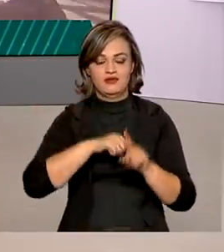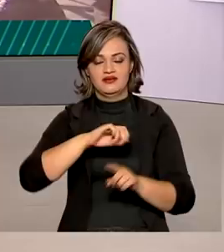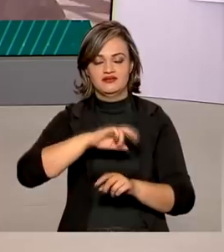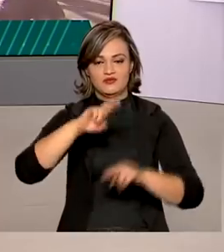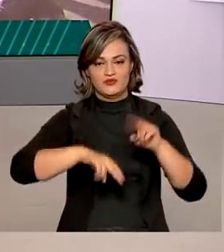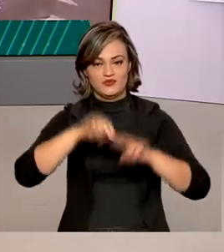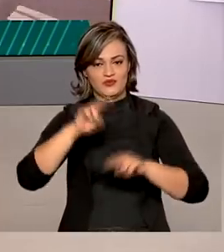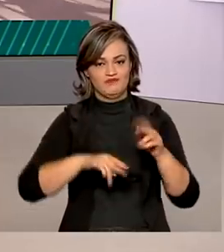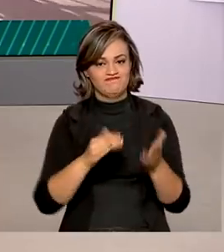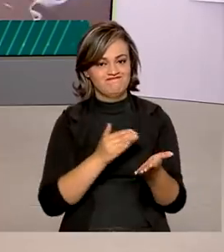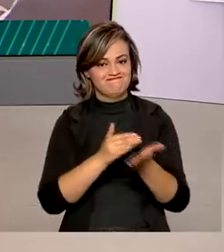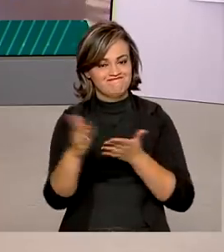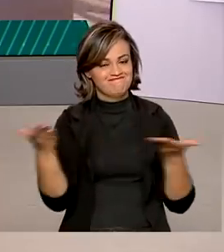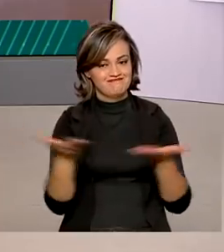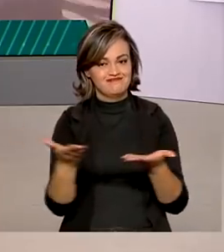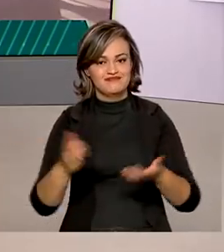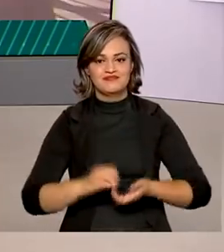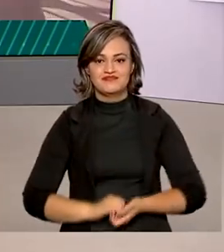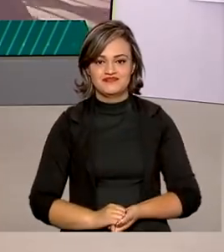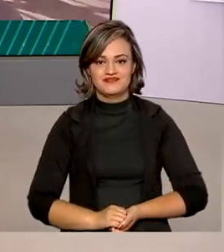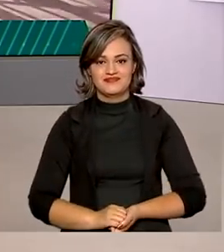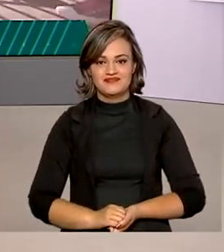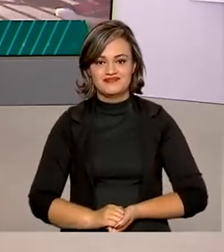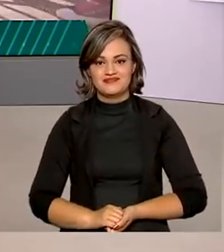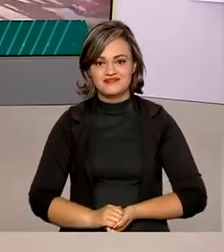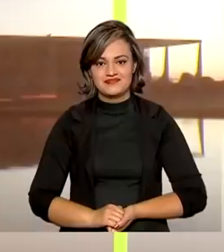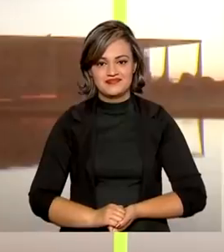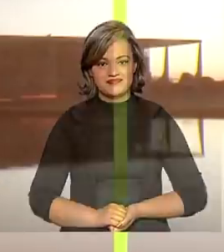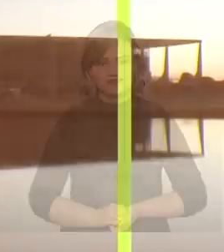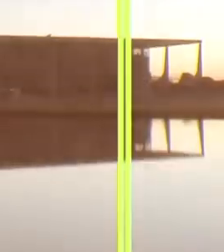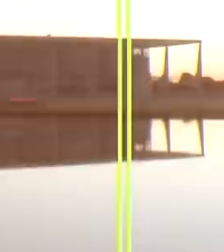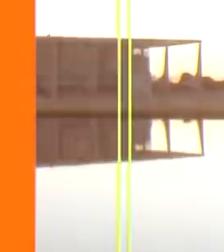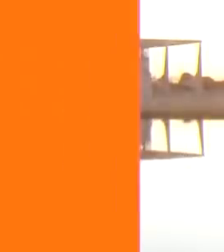junho de 2021, o Brasil em Dia está começando.